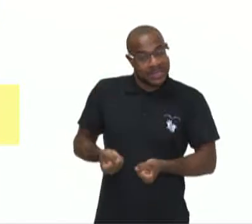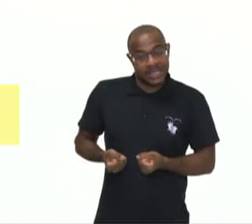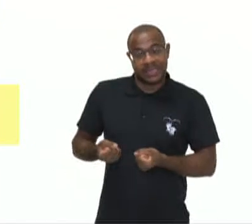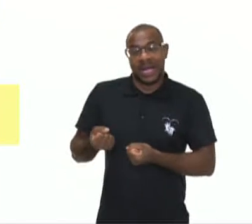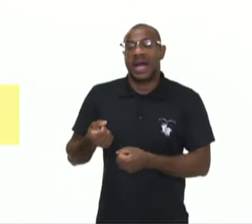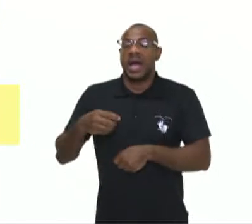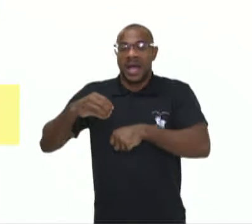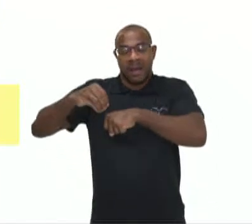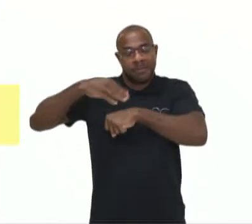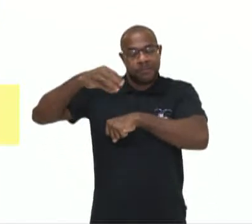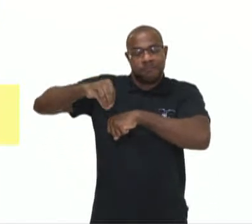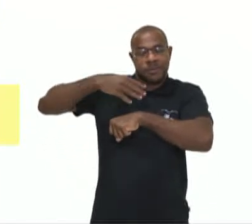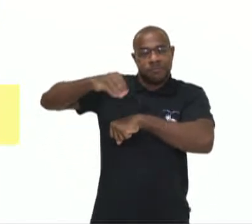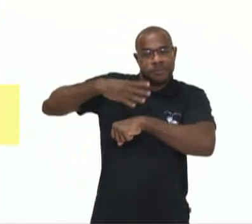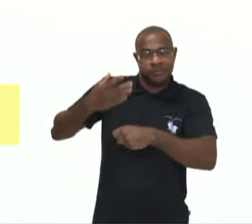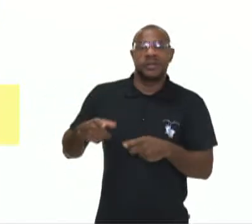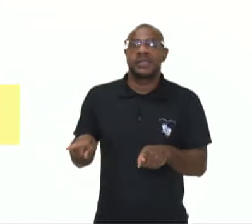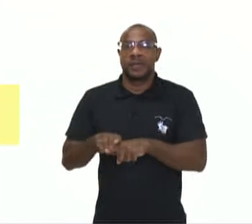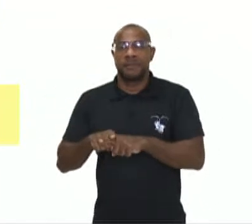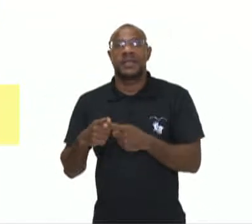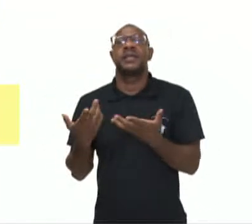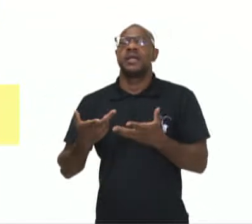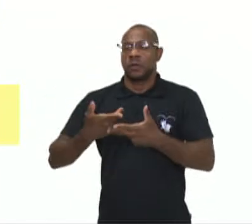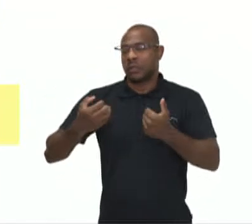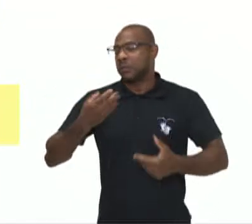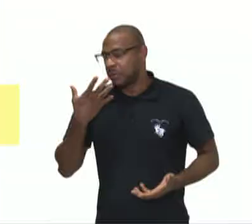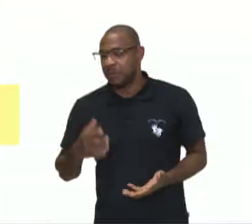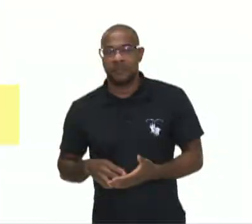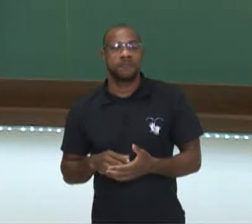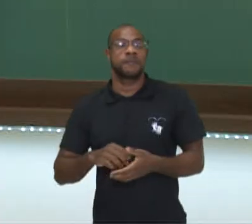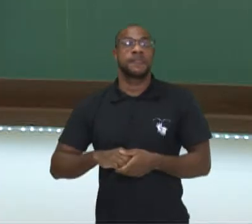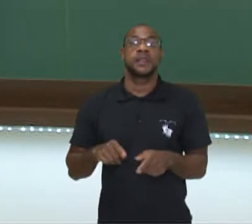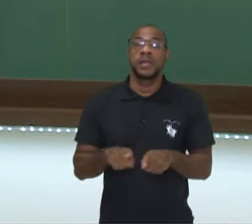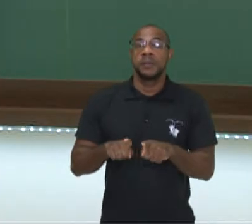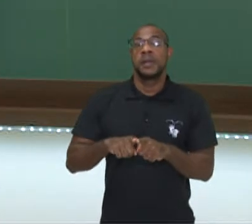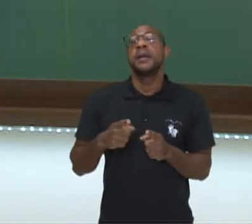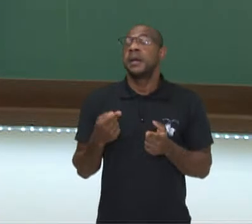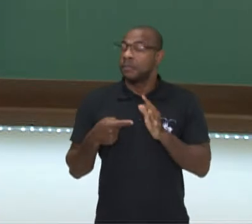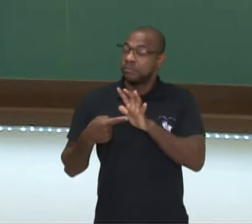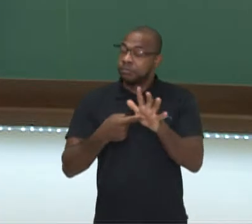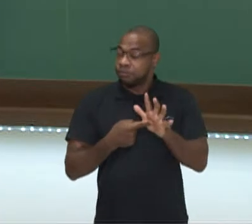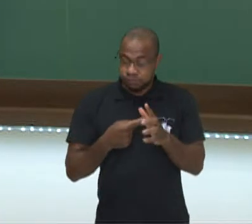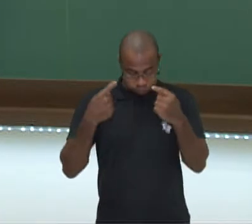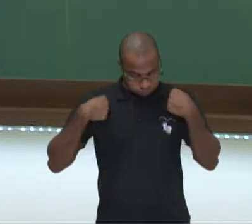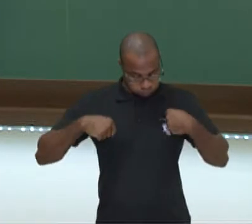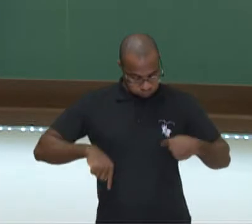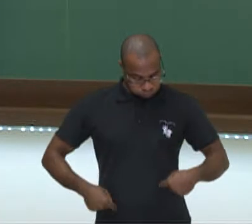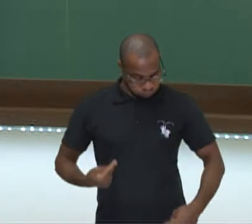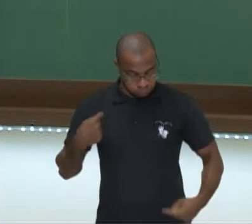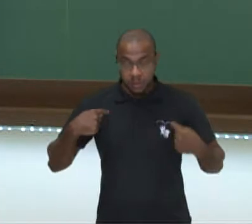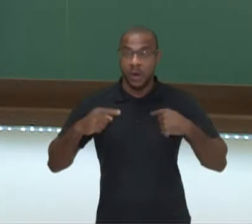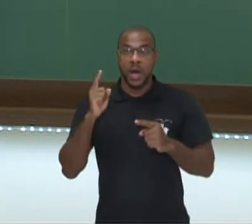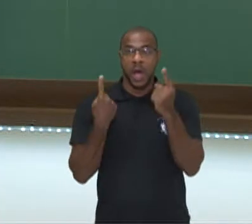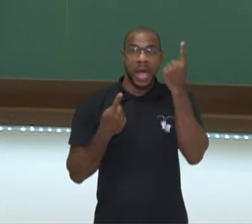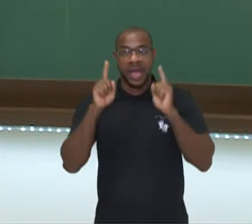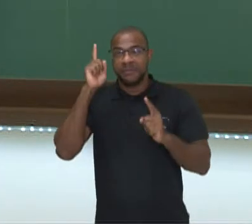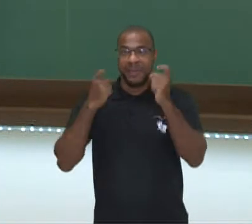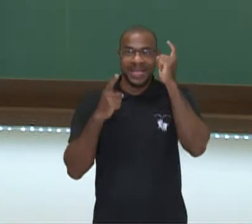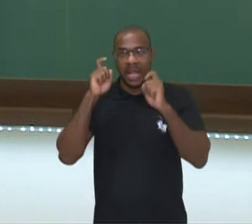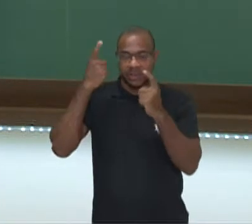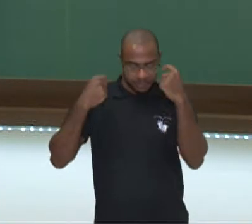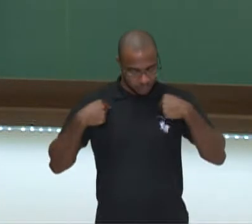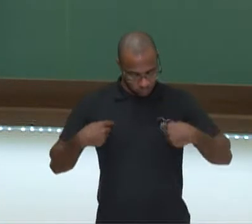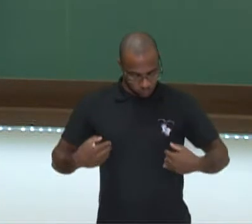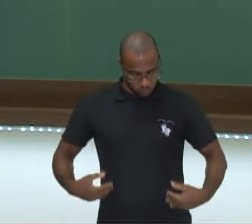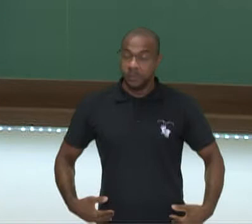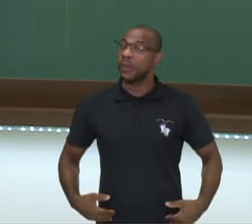aprender a falar não e também prestar atenção na sua expressão corporal. Então, aqui são algumas dicas